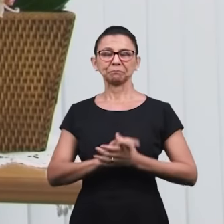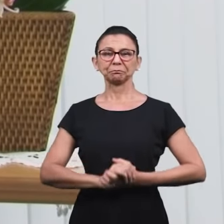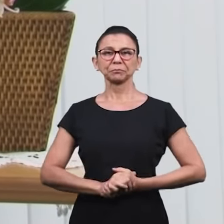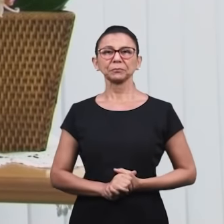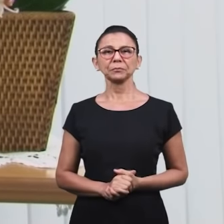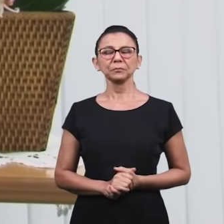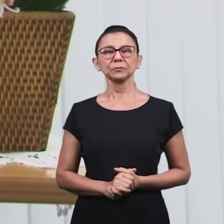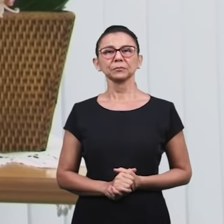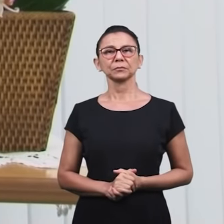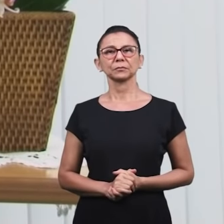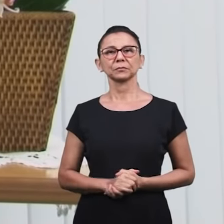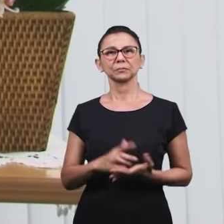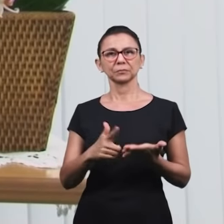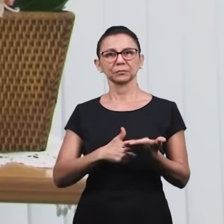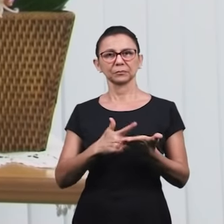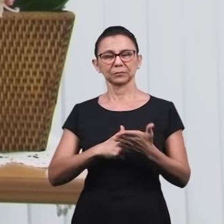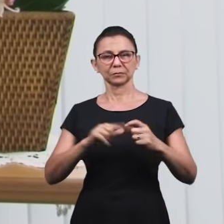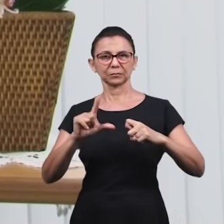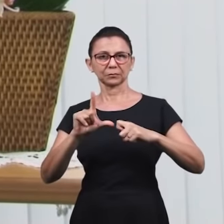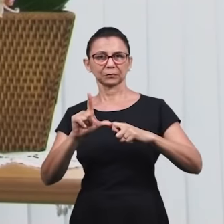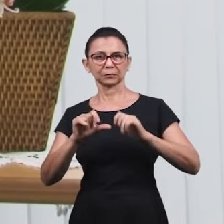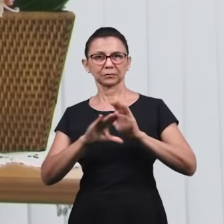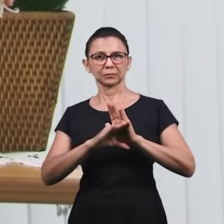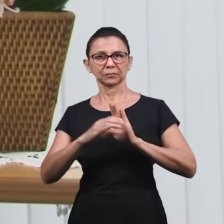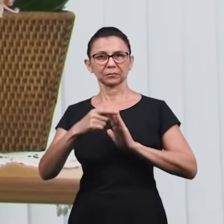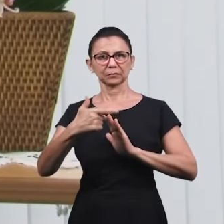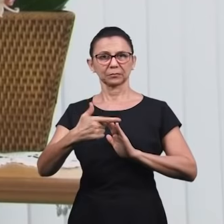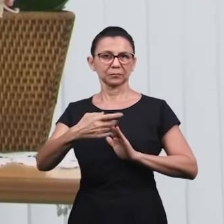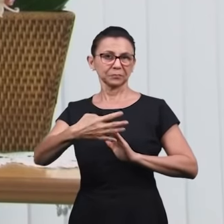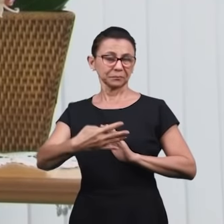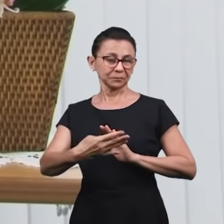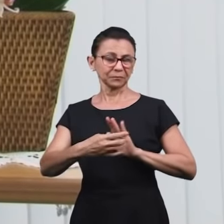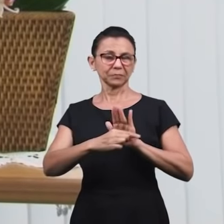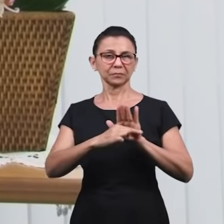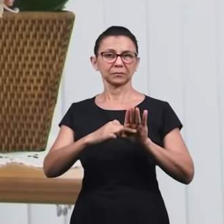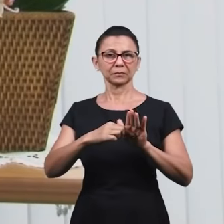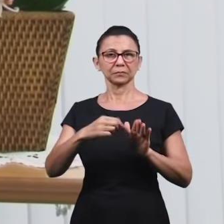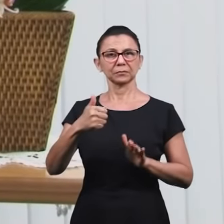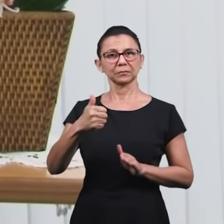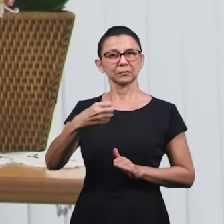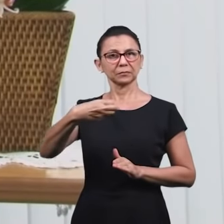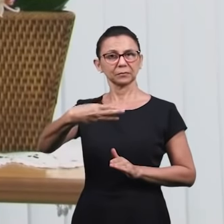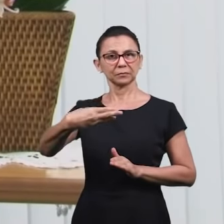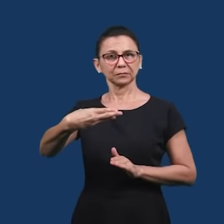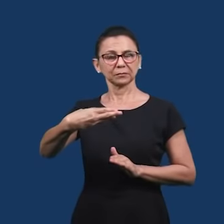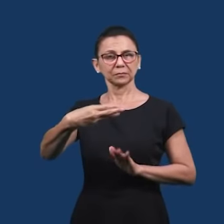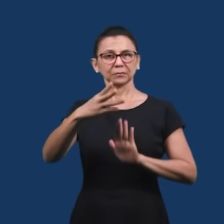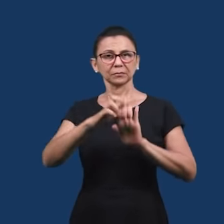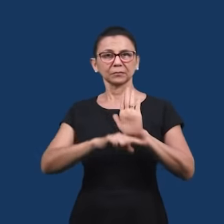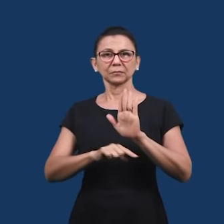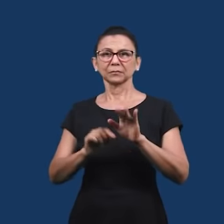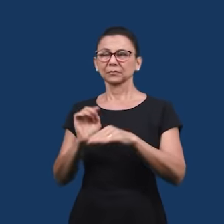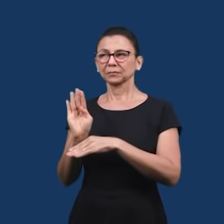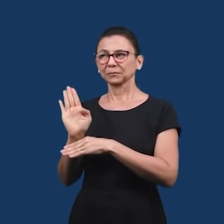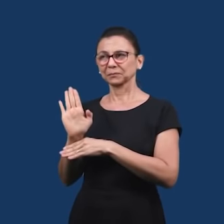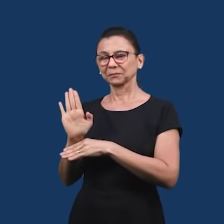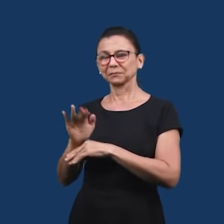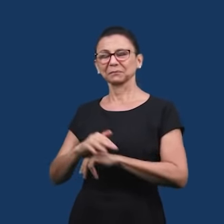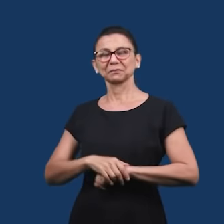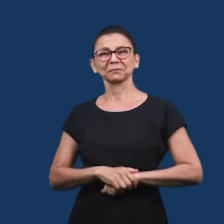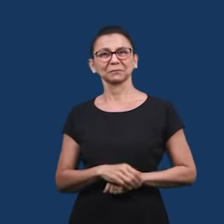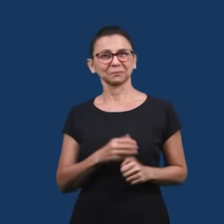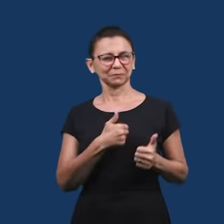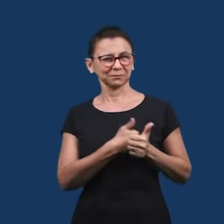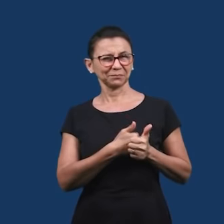para lermos a palavra do Senhor. A palavra está no livro de Lucas, capítulo 24, a partir do verso 13.